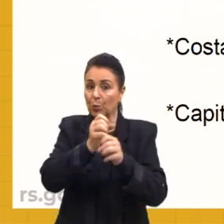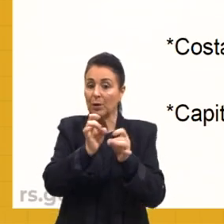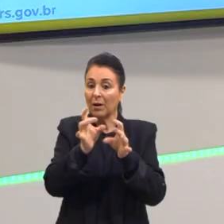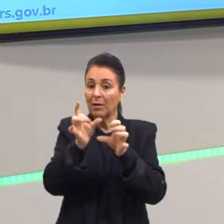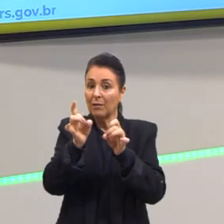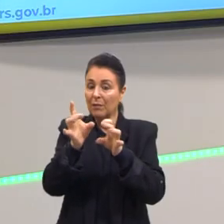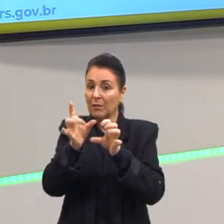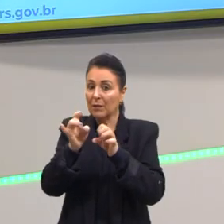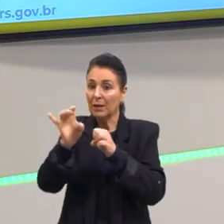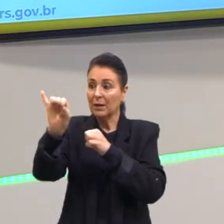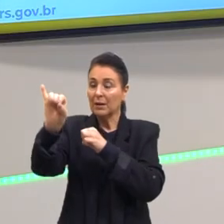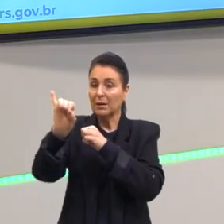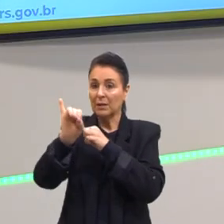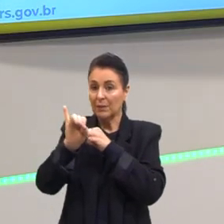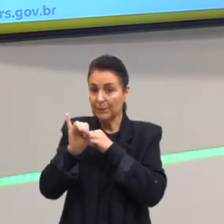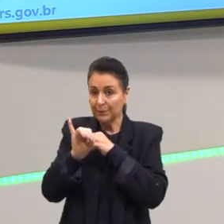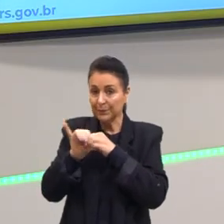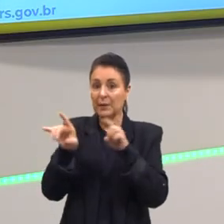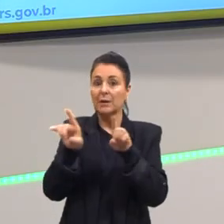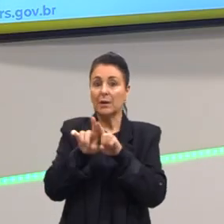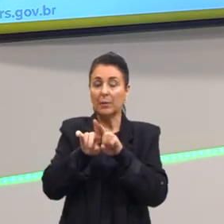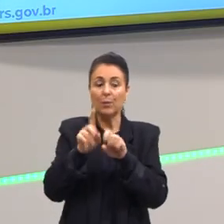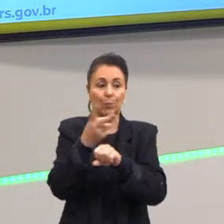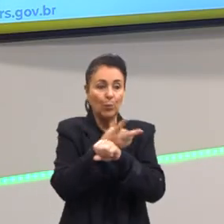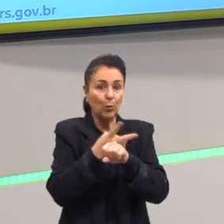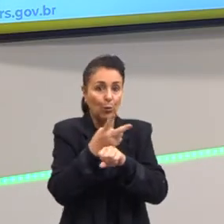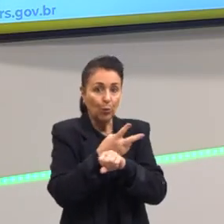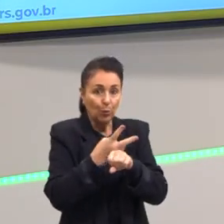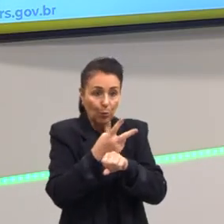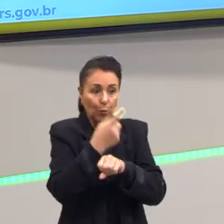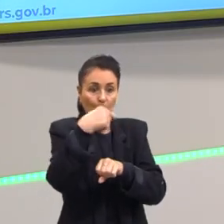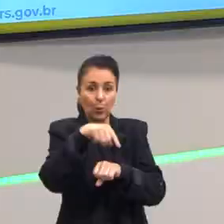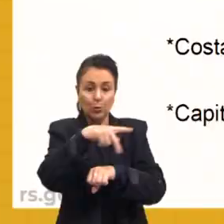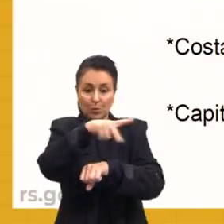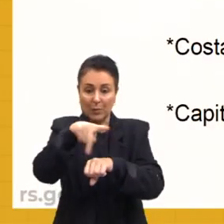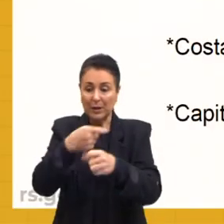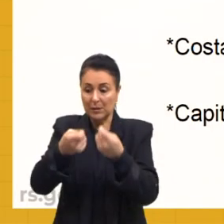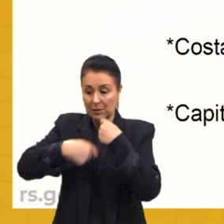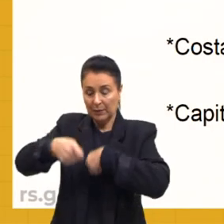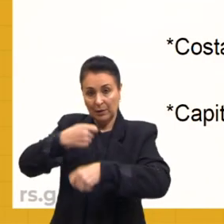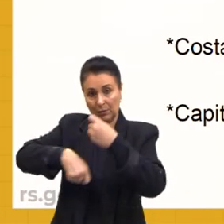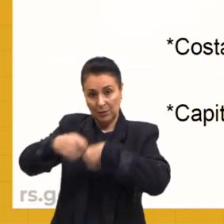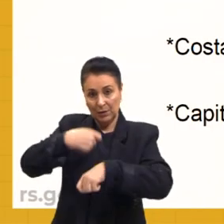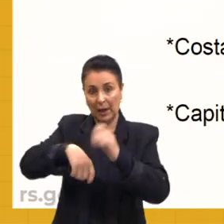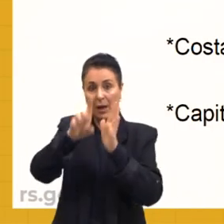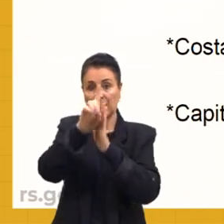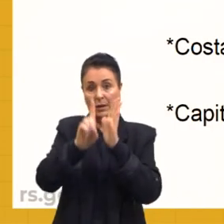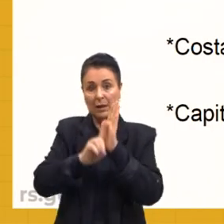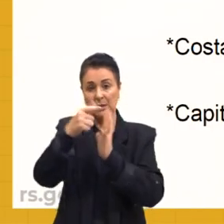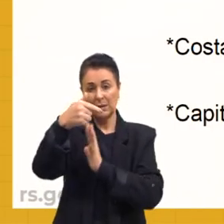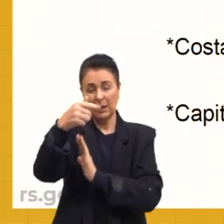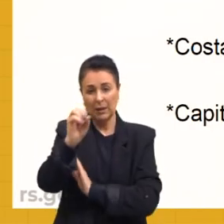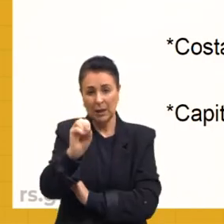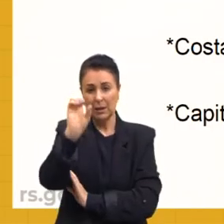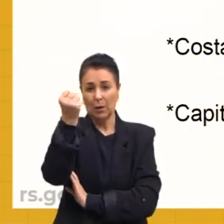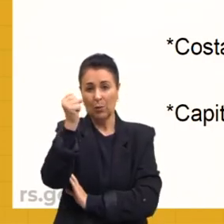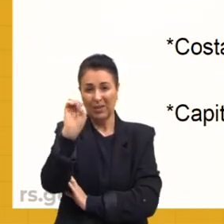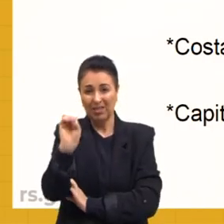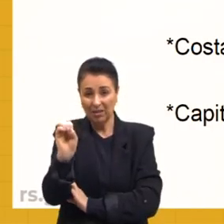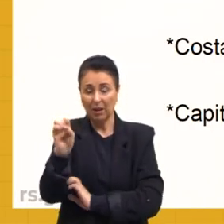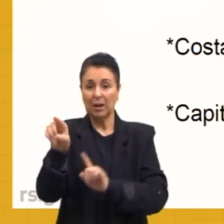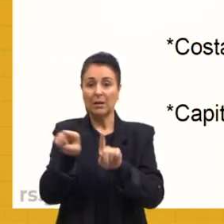Eles também buscam mercados exportadores. Décadas de 70, 80, começa o avanço da produção da soja no Brasil.